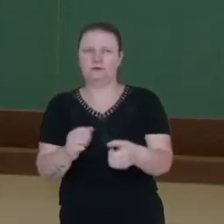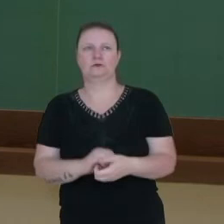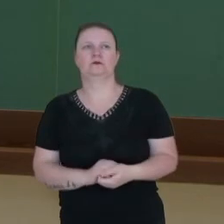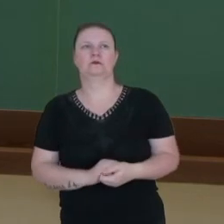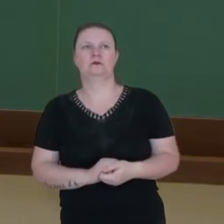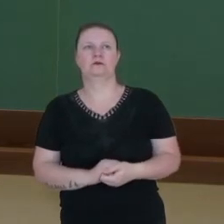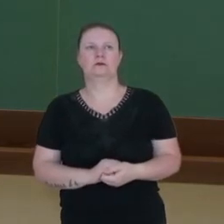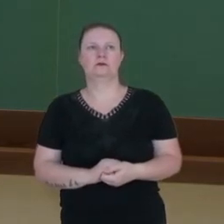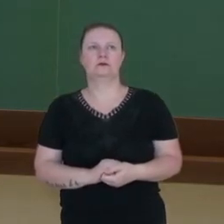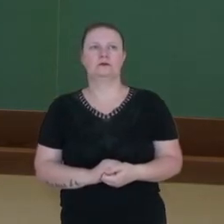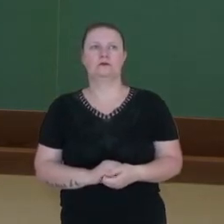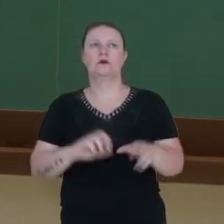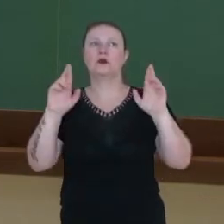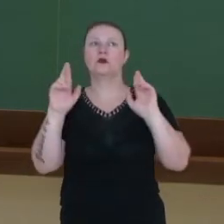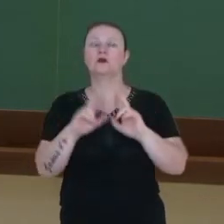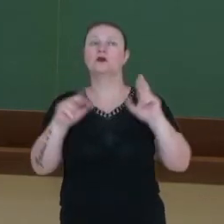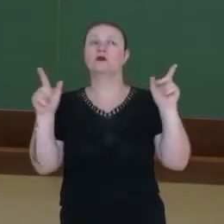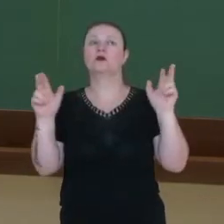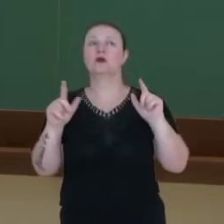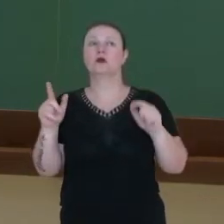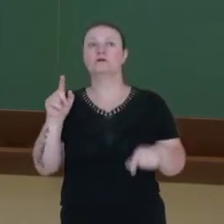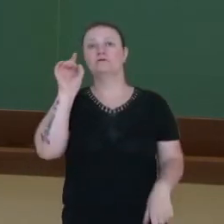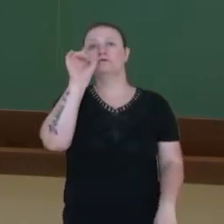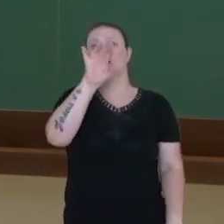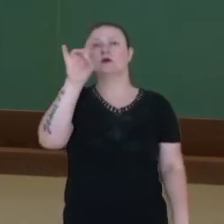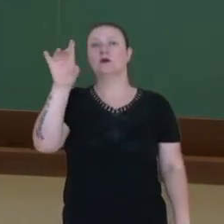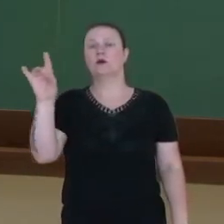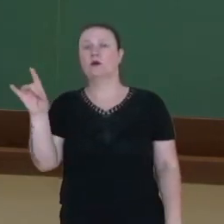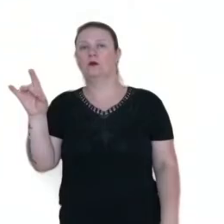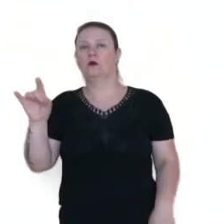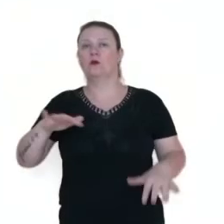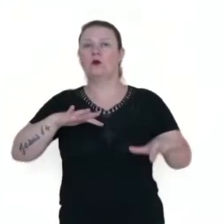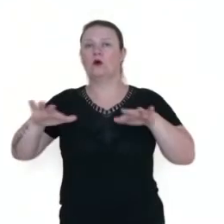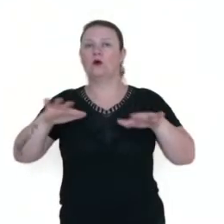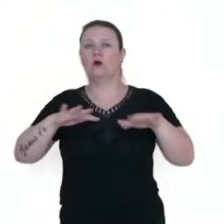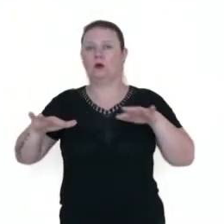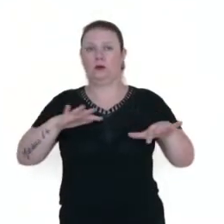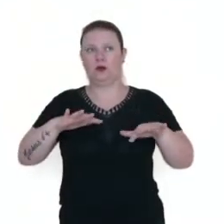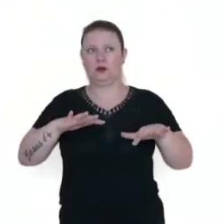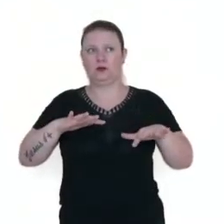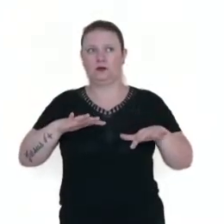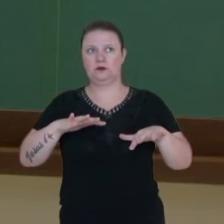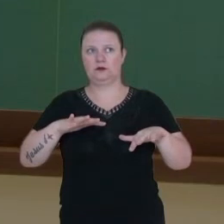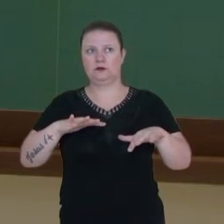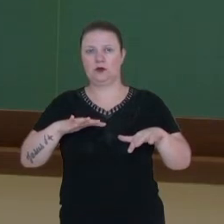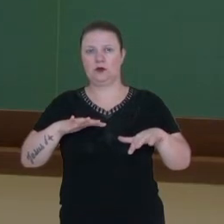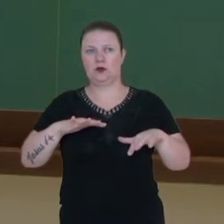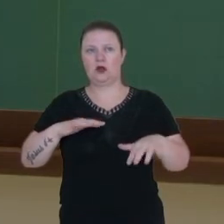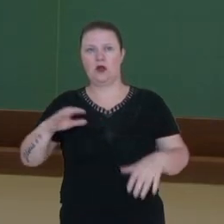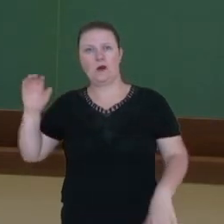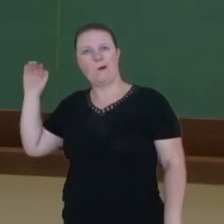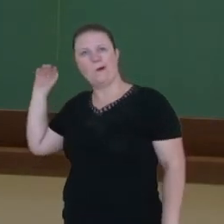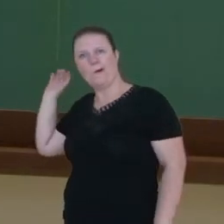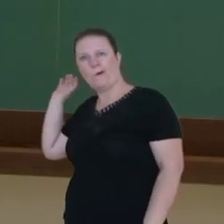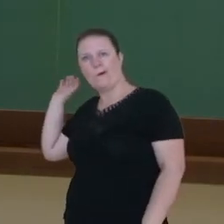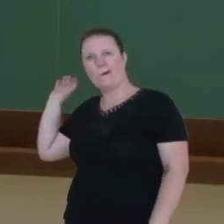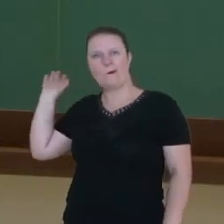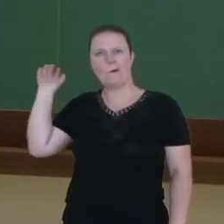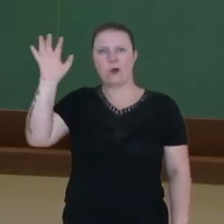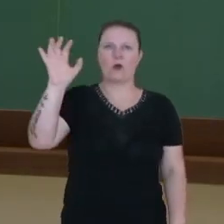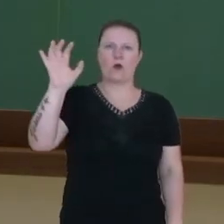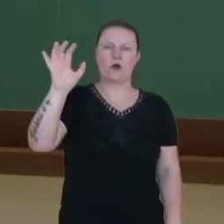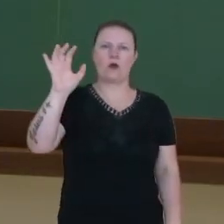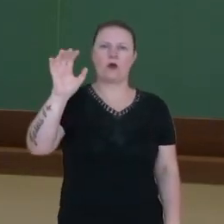Outra diferença é em relação ao movimento do arremesso, beisebol, arremesso de cima para baixo,